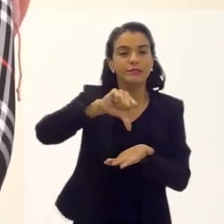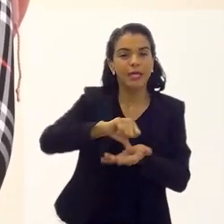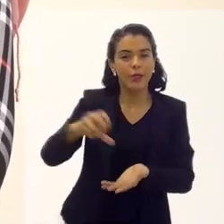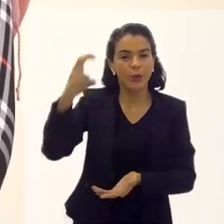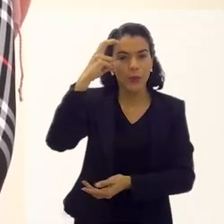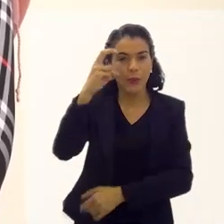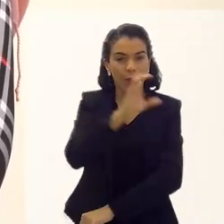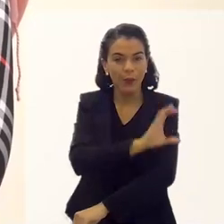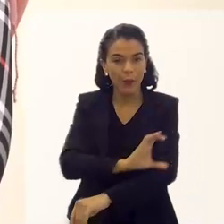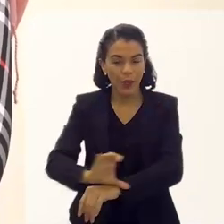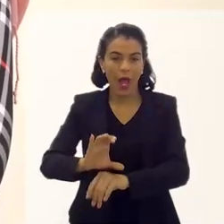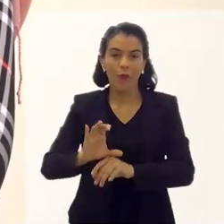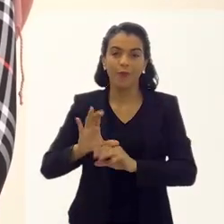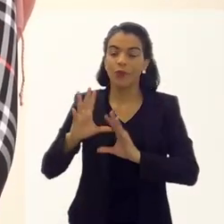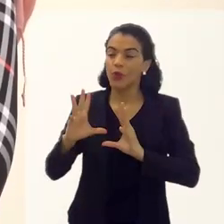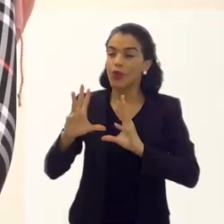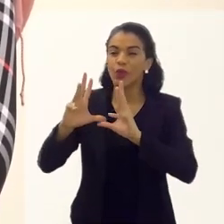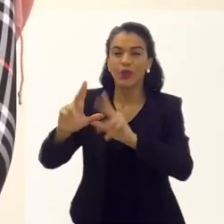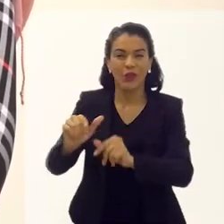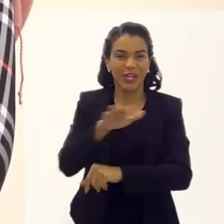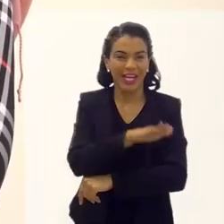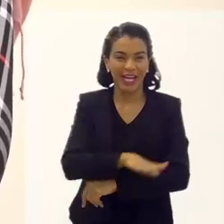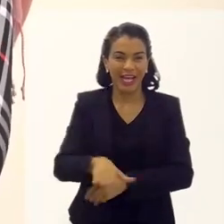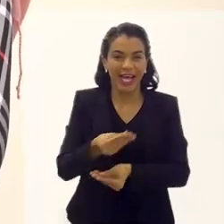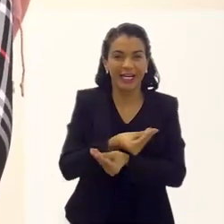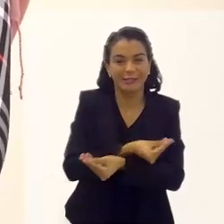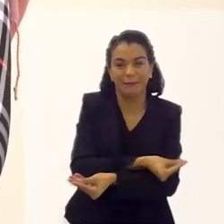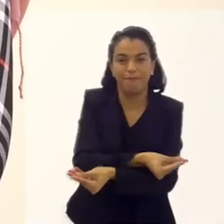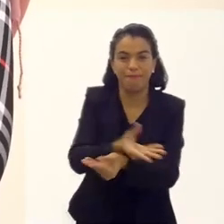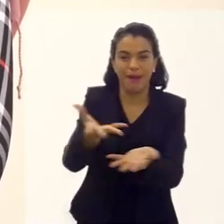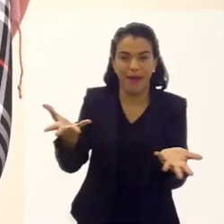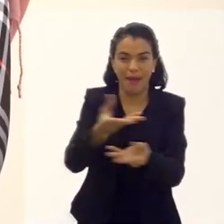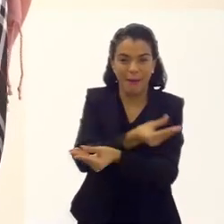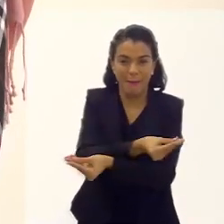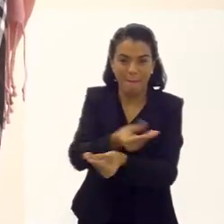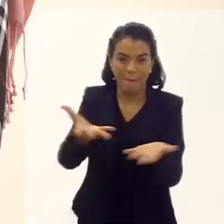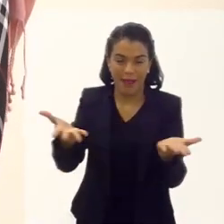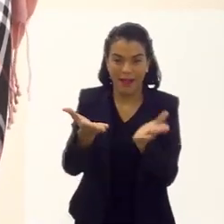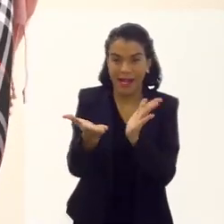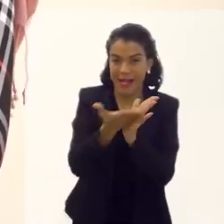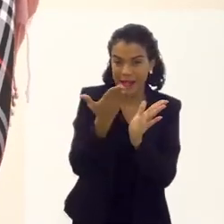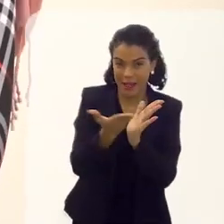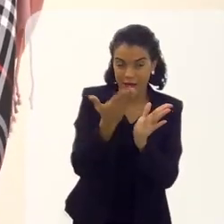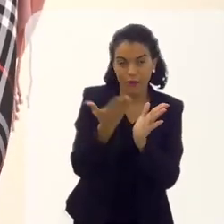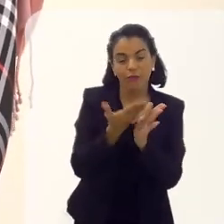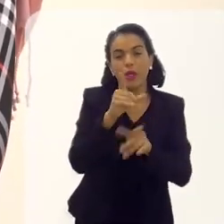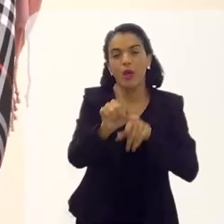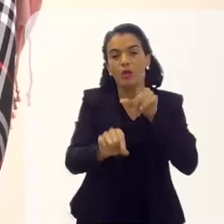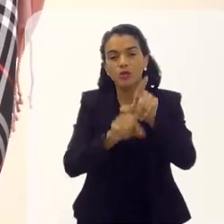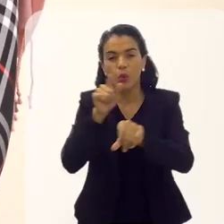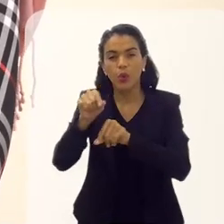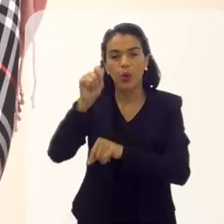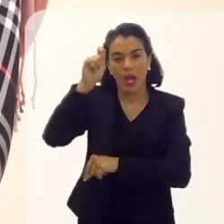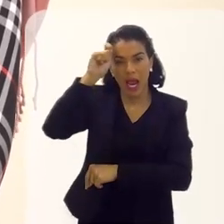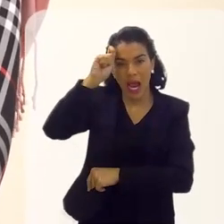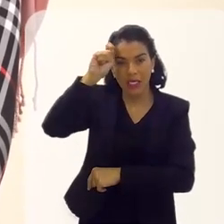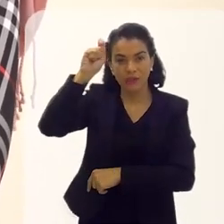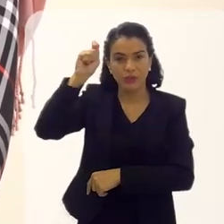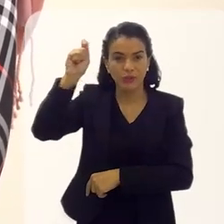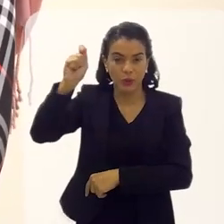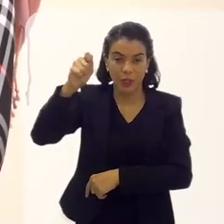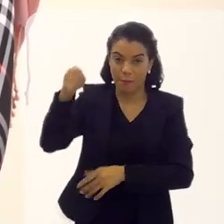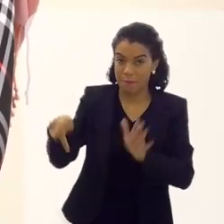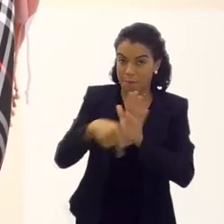culturais, toda criança leva um livro de presente para casa, não necessariamente o livro que foi lido. E eu escolho, são autores